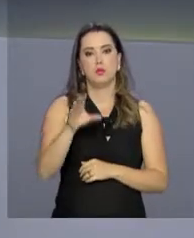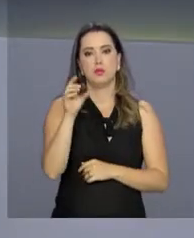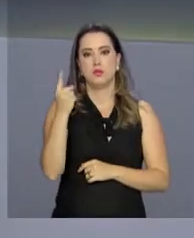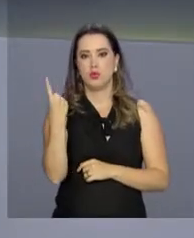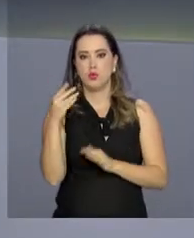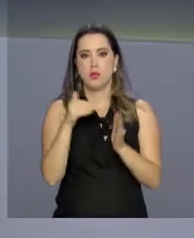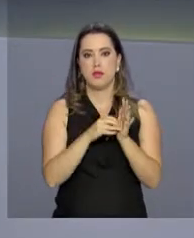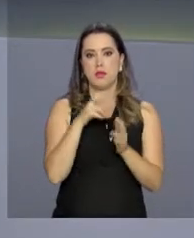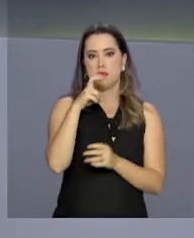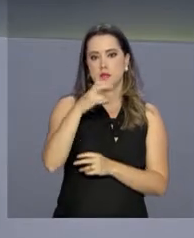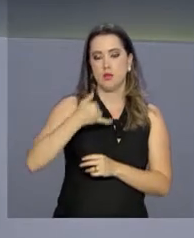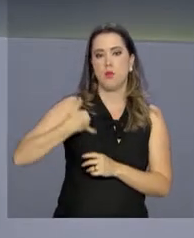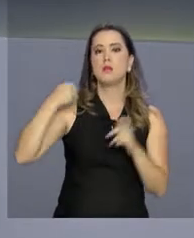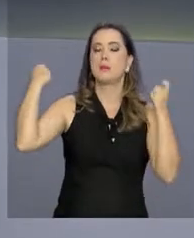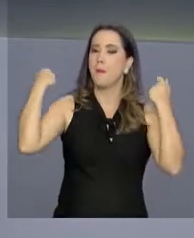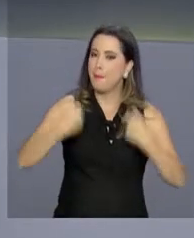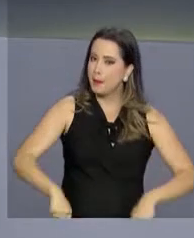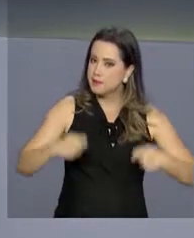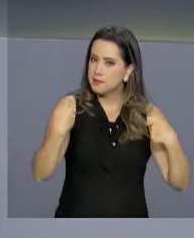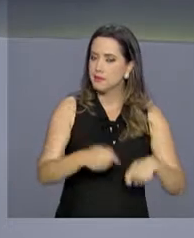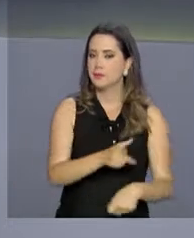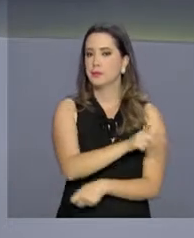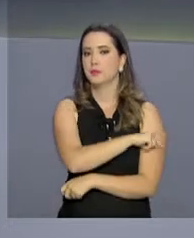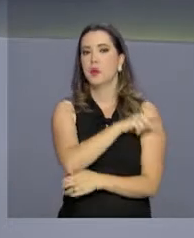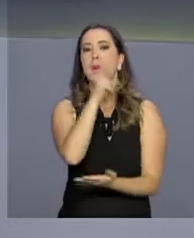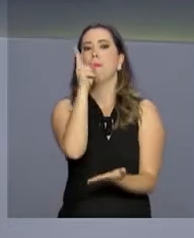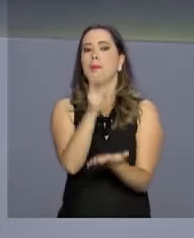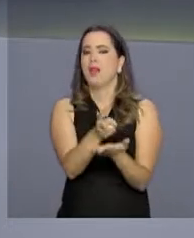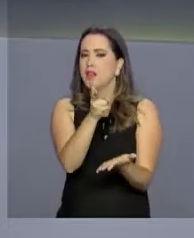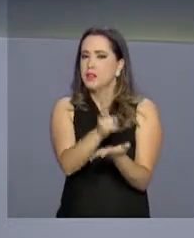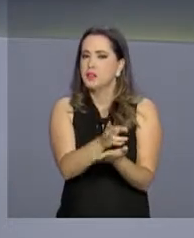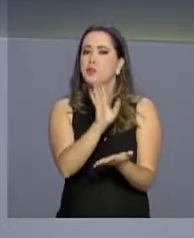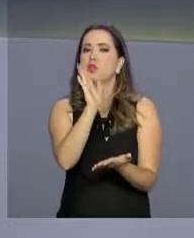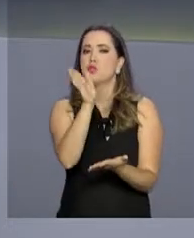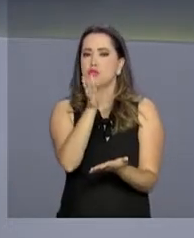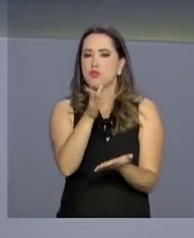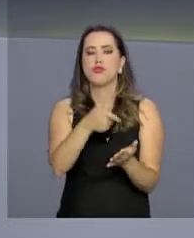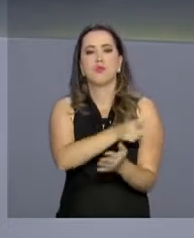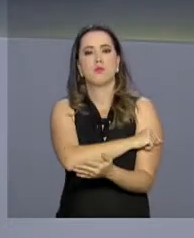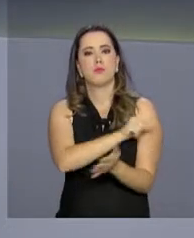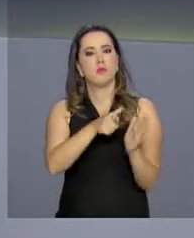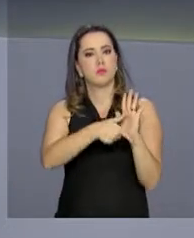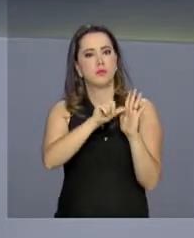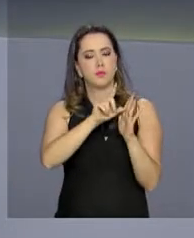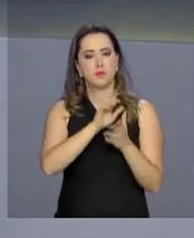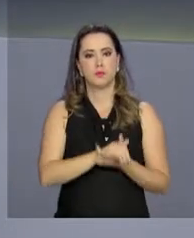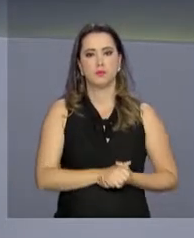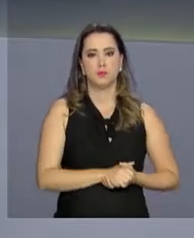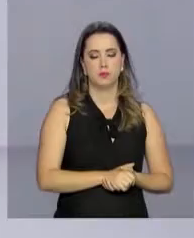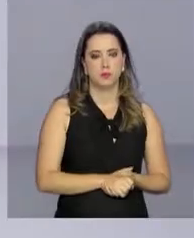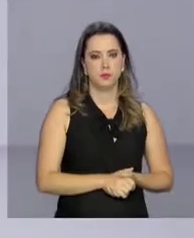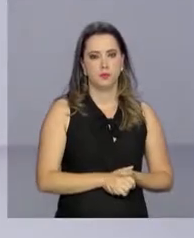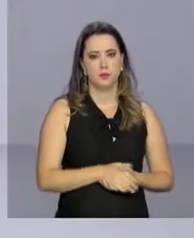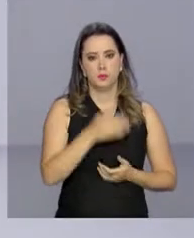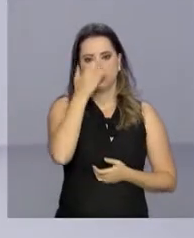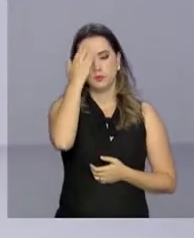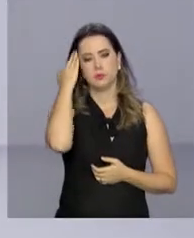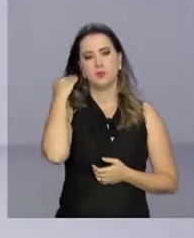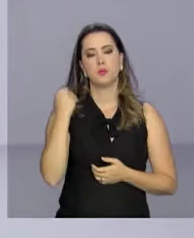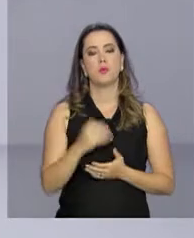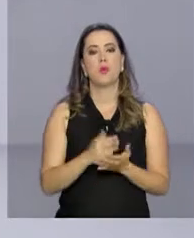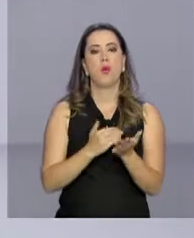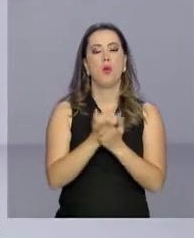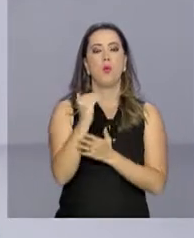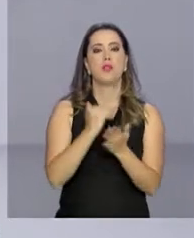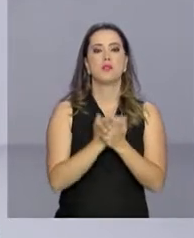de 1 a 5 anos devem ser vacinadas, mesmo aquelas que estão com a carteirinha atualizada. A